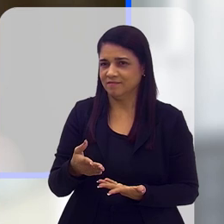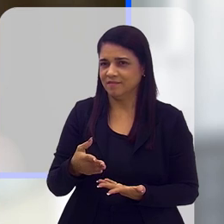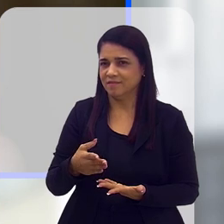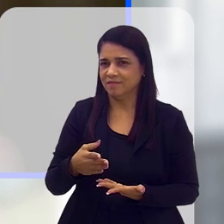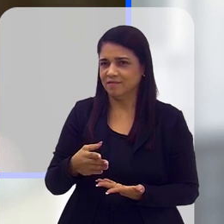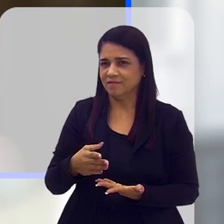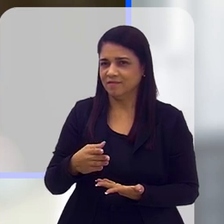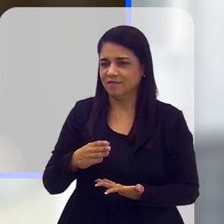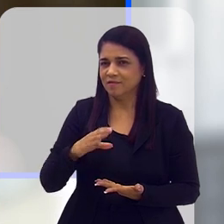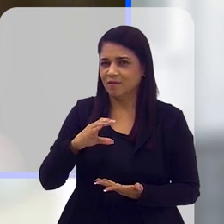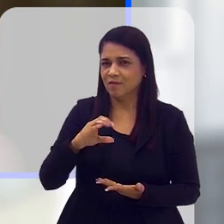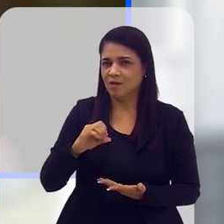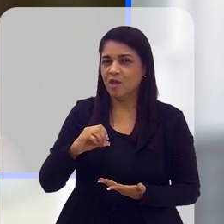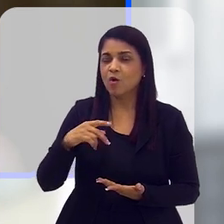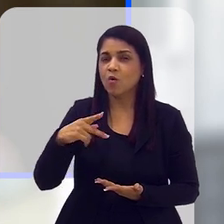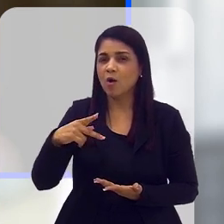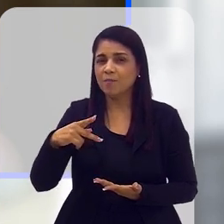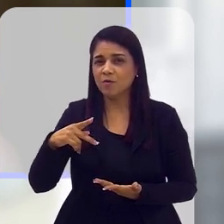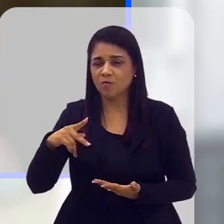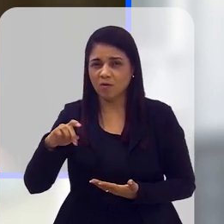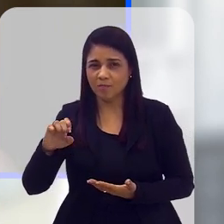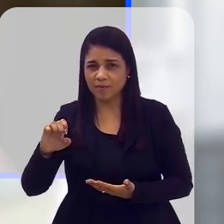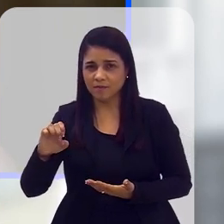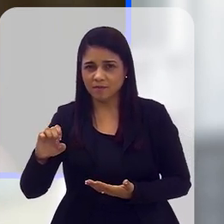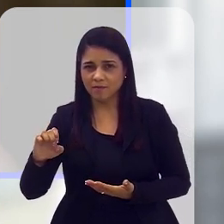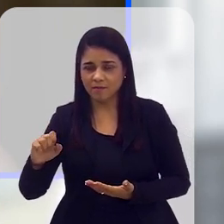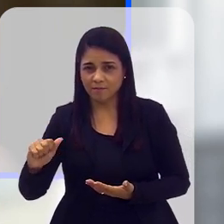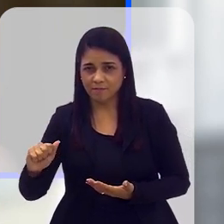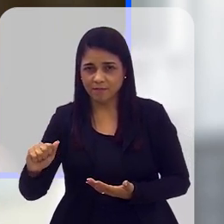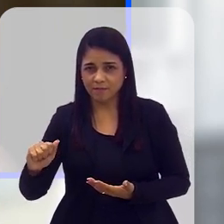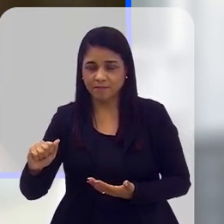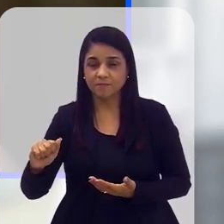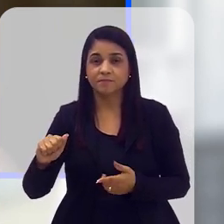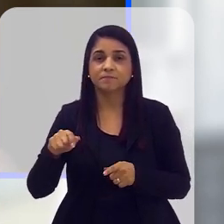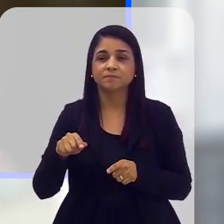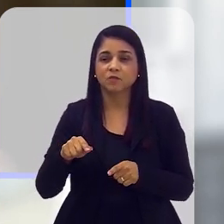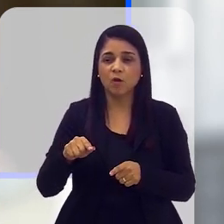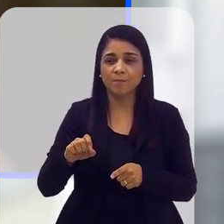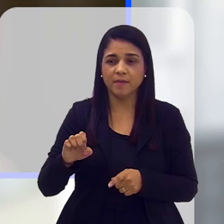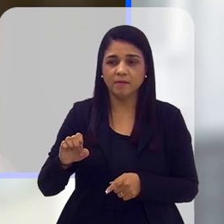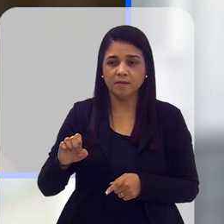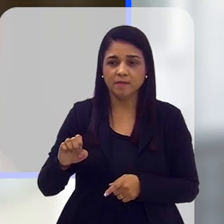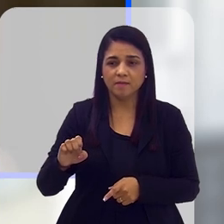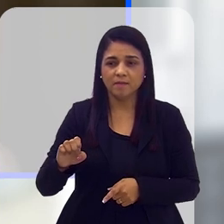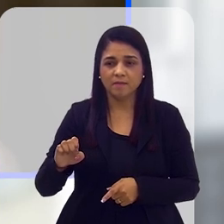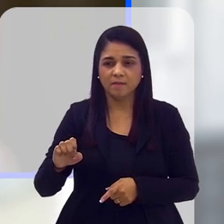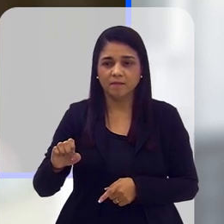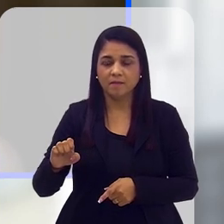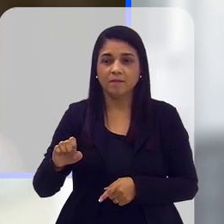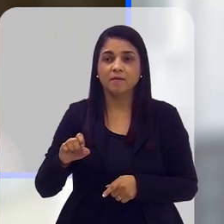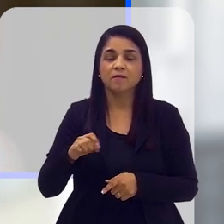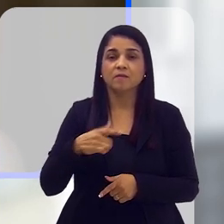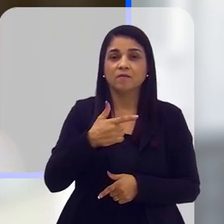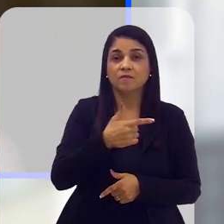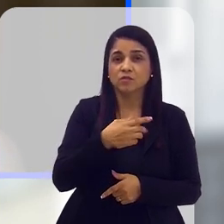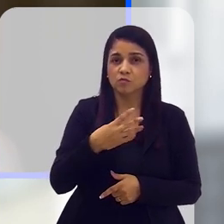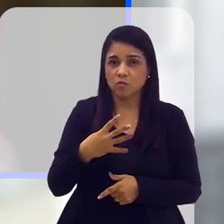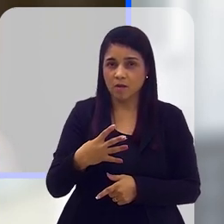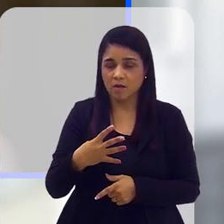veja, desde a COP, as COP têm ficado dessa maneira, há muito tempo, já em 2018,